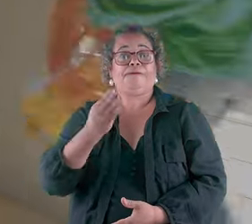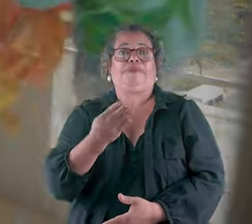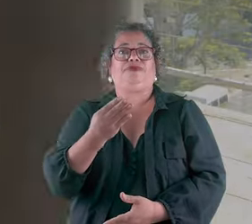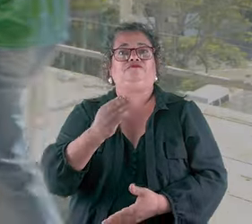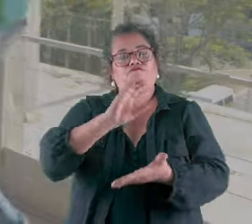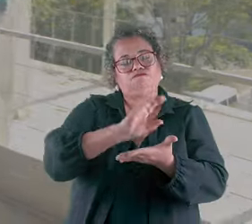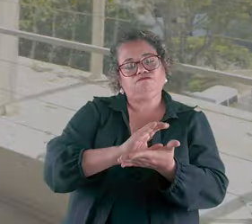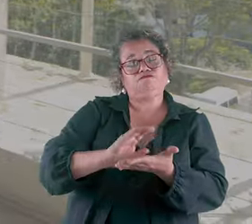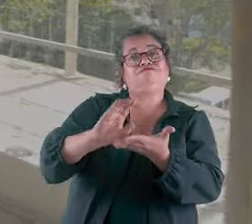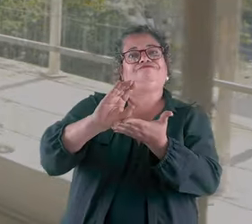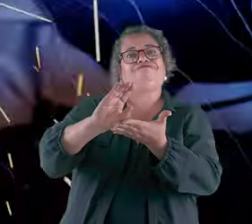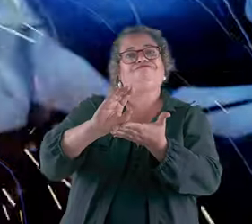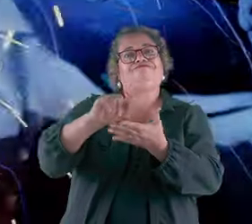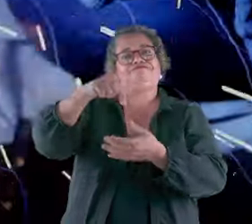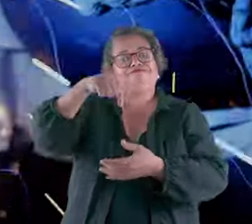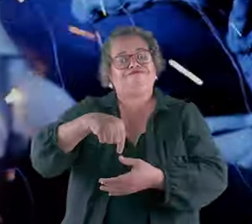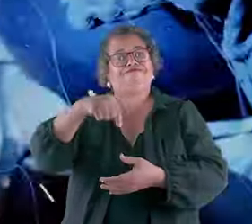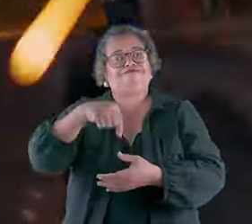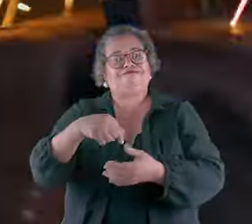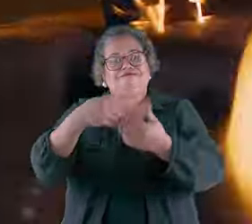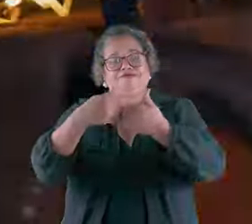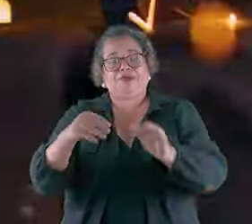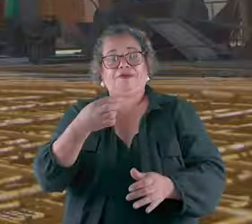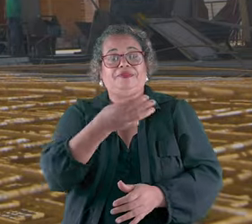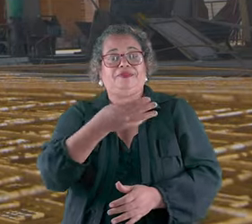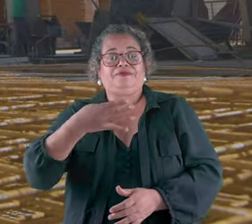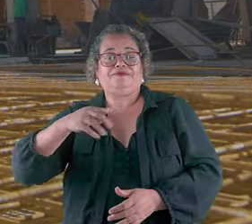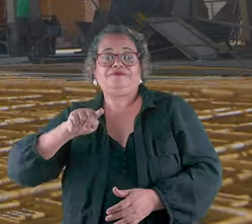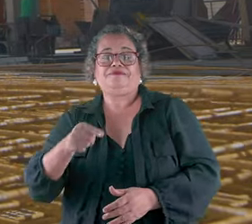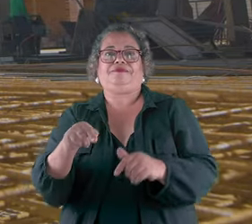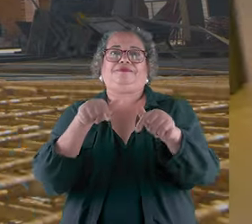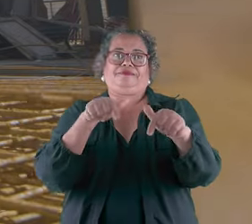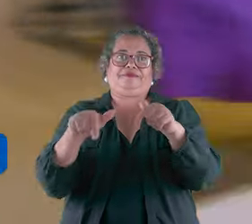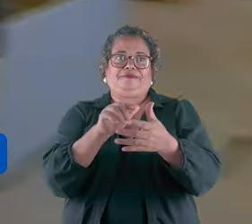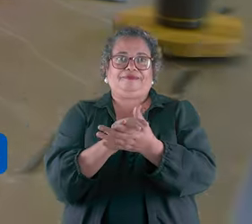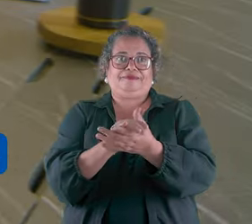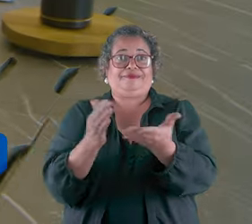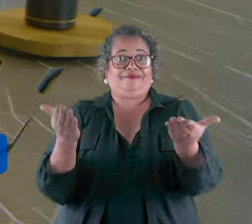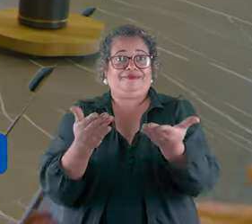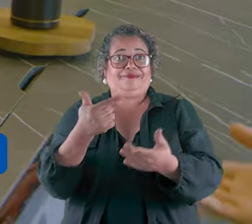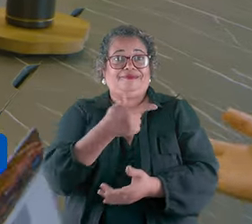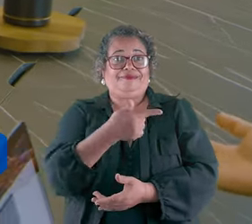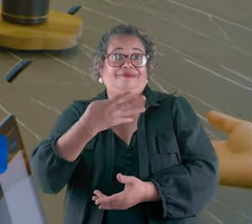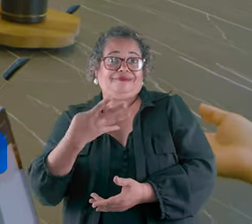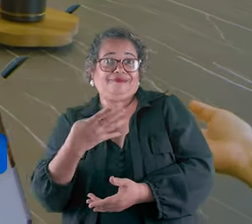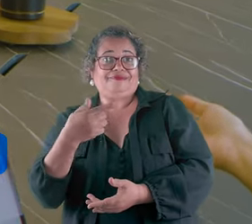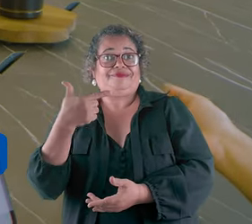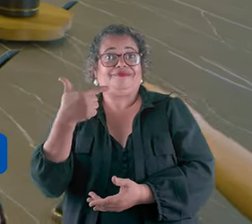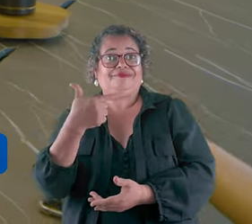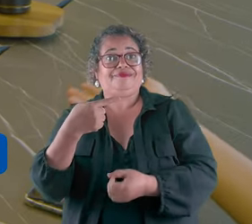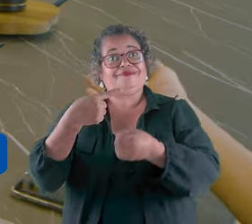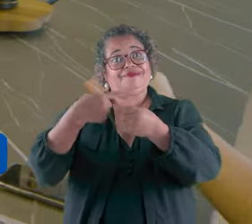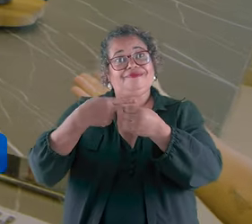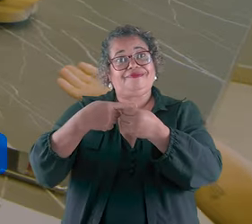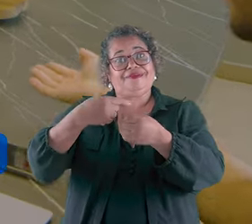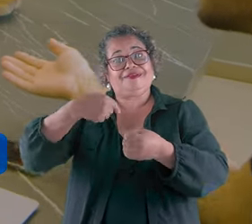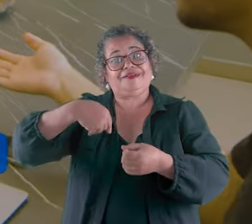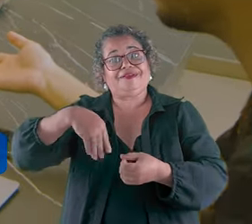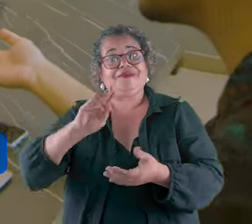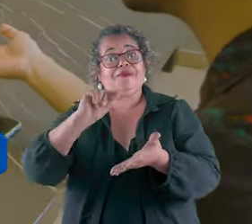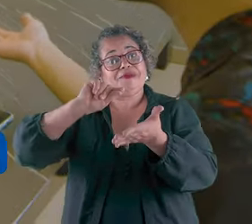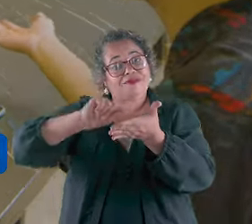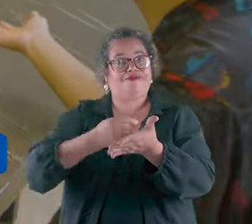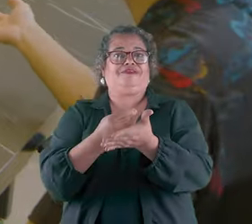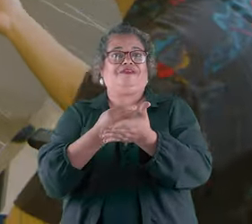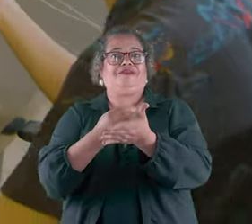bilhões de reais de investimentos privados na cidade e geramos 34 mil empregos. Nesse ano, somos a segunda cidade de Minas que